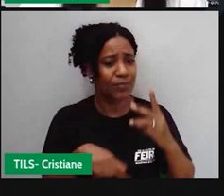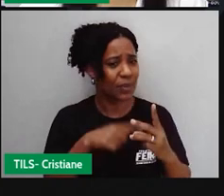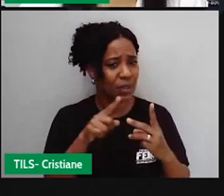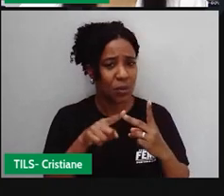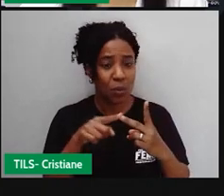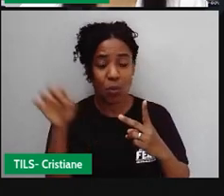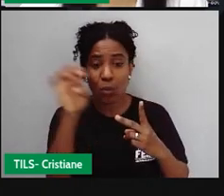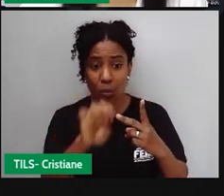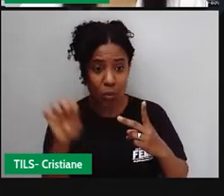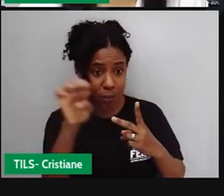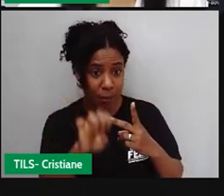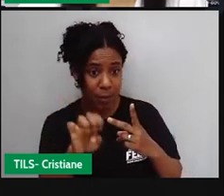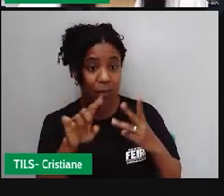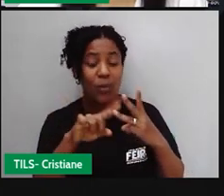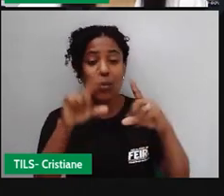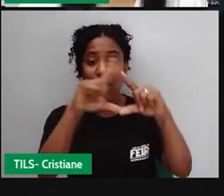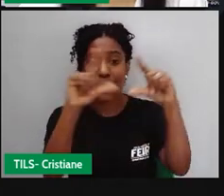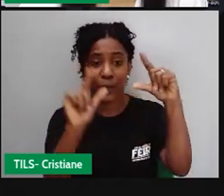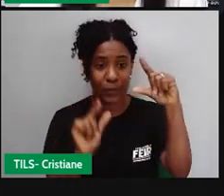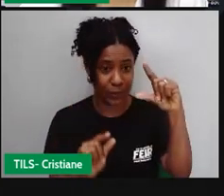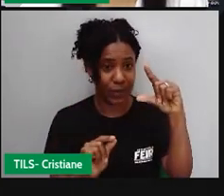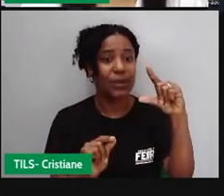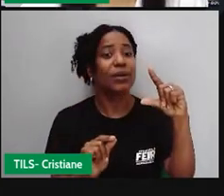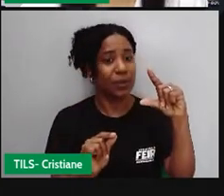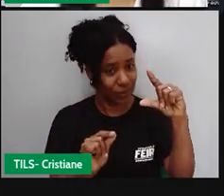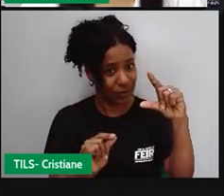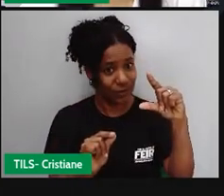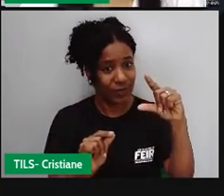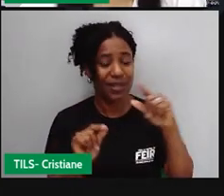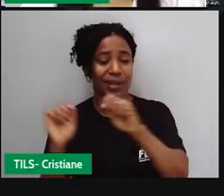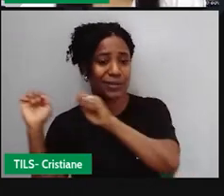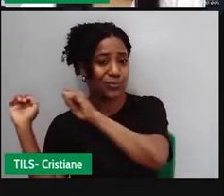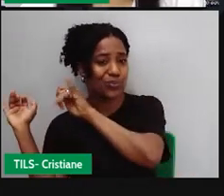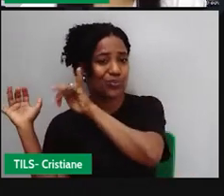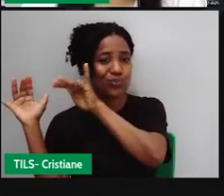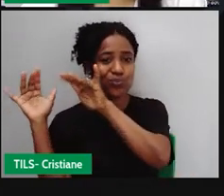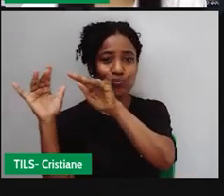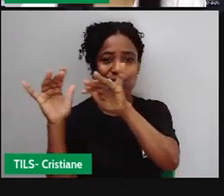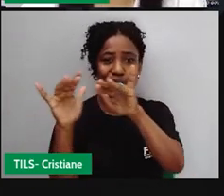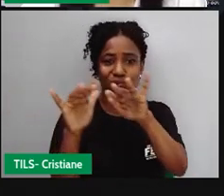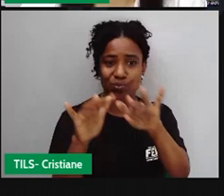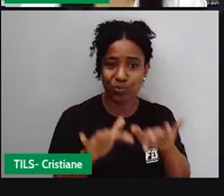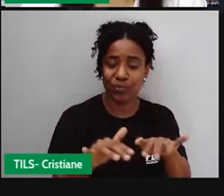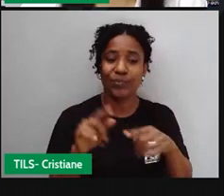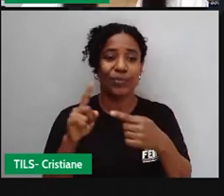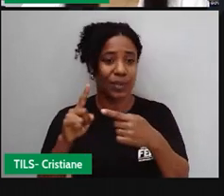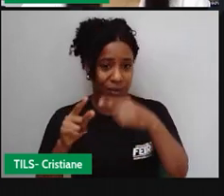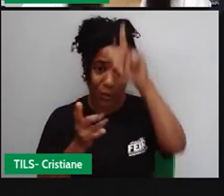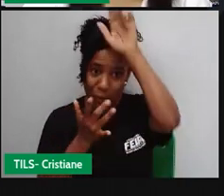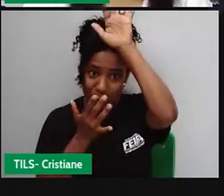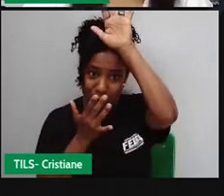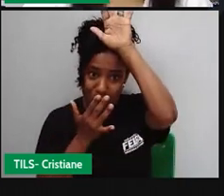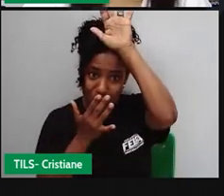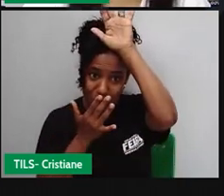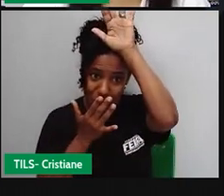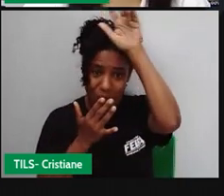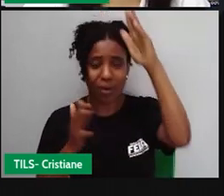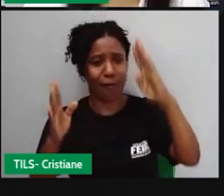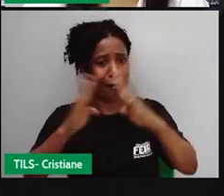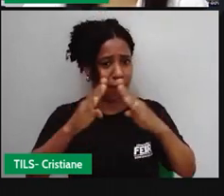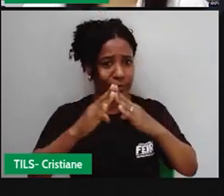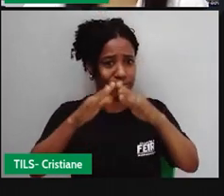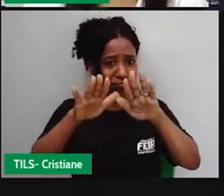a gente sabe que esses povos vieram para o Brasil em situações diferentes. O indígena já estava aqui,